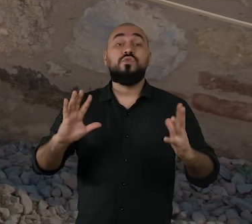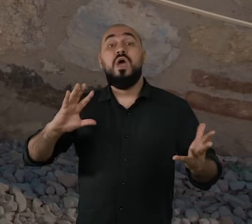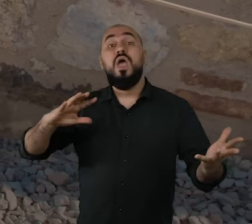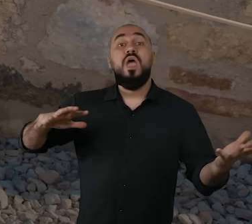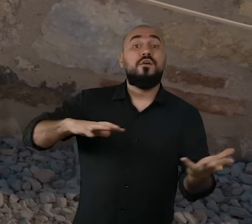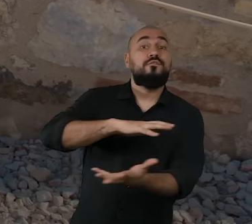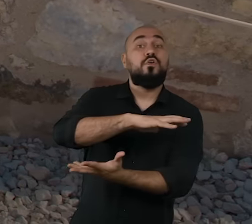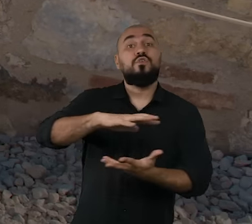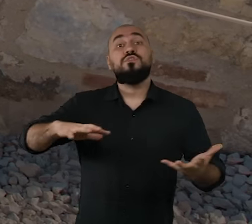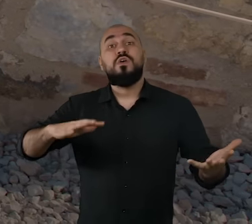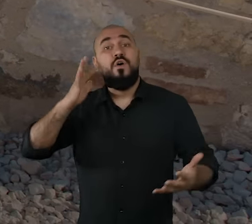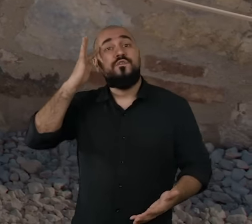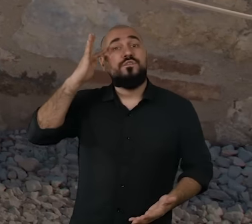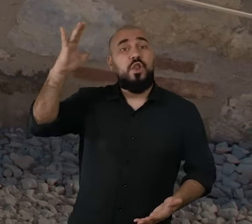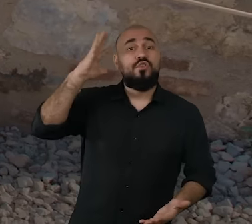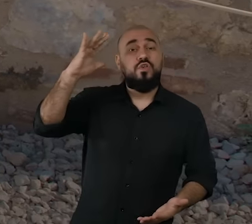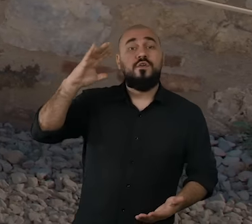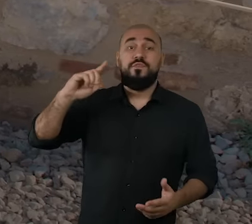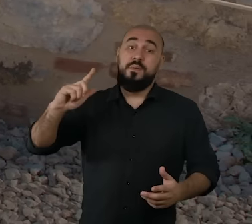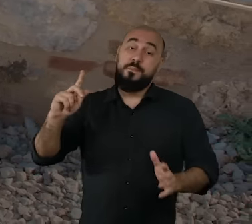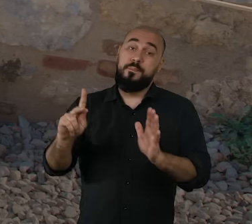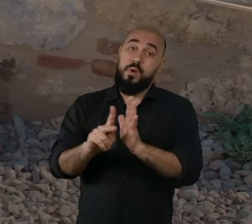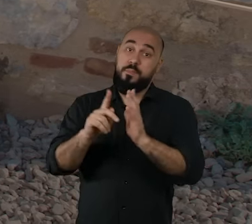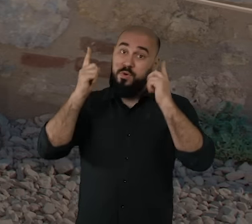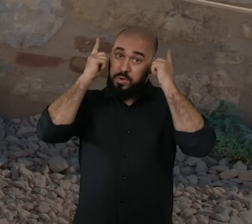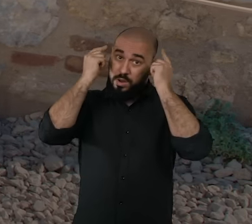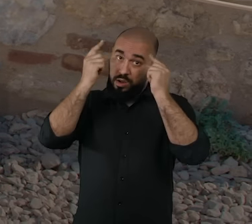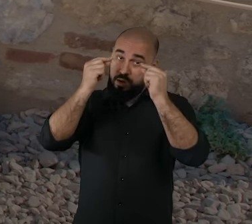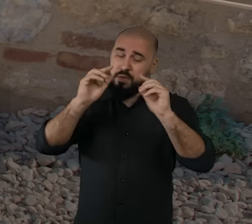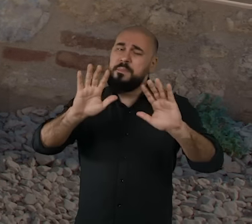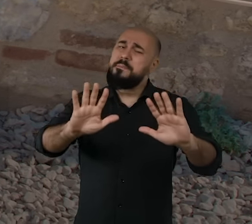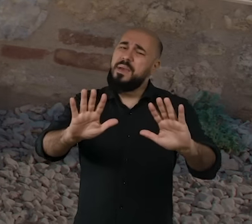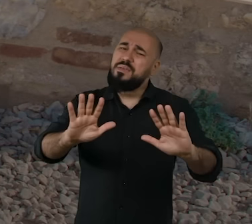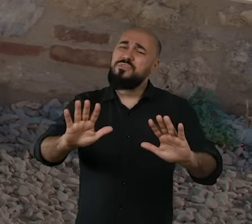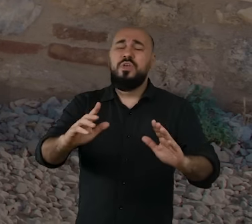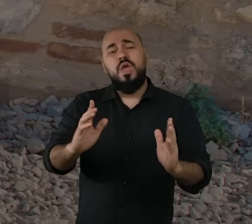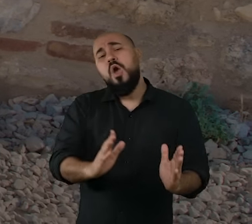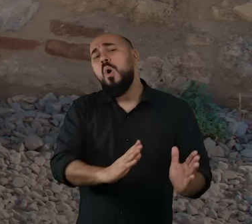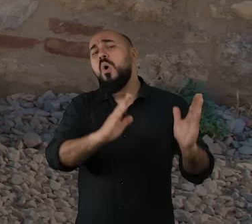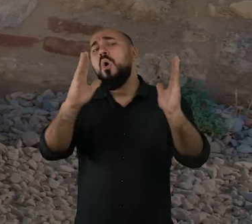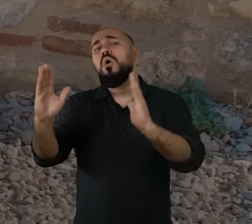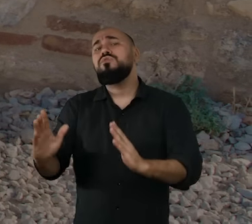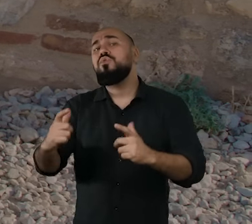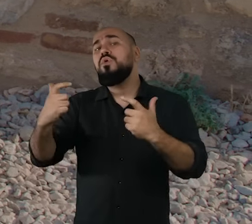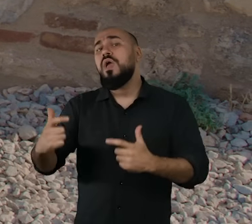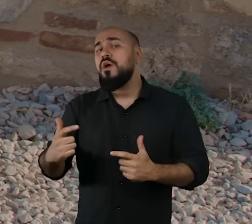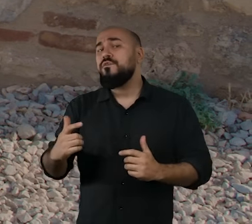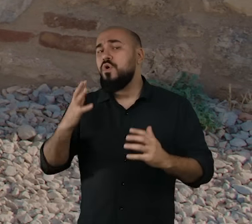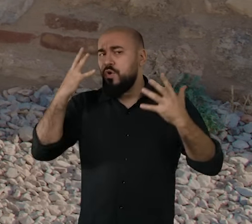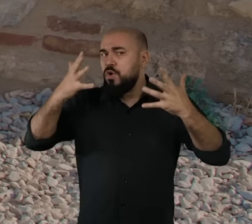revolução filosófica dos gregos. Mas essa história, eu vou contar numa outra parte aqui da Acrópole.